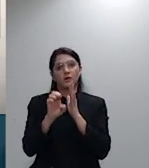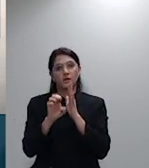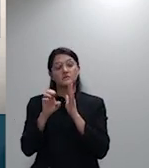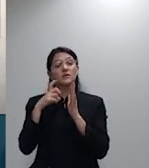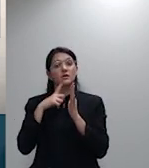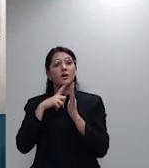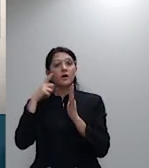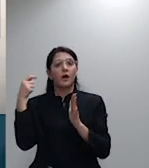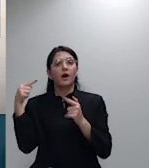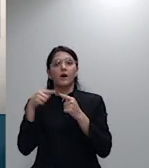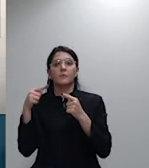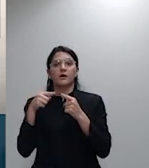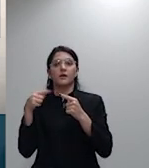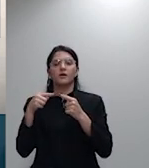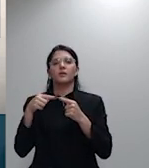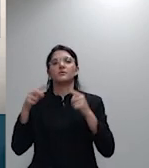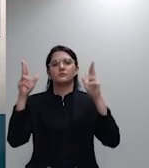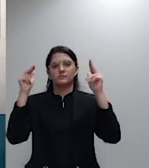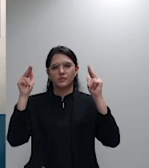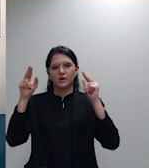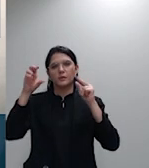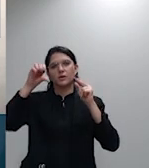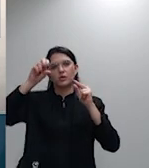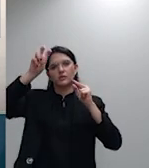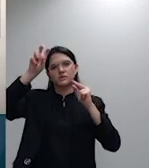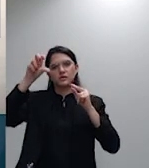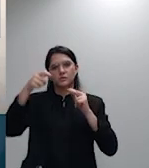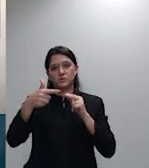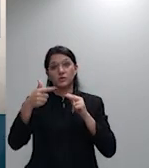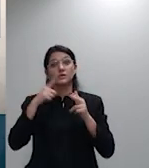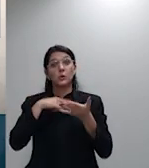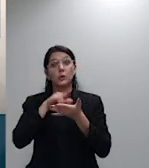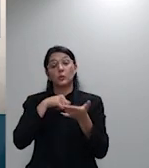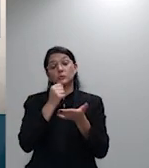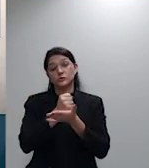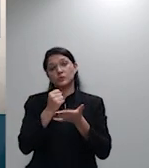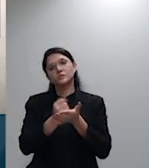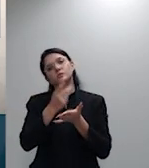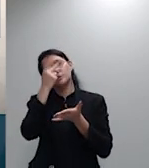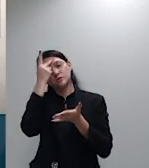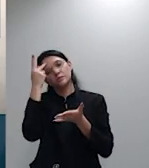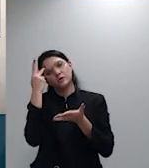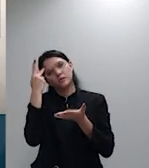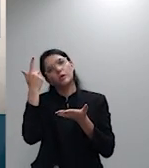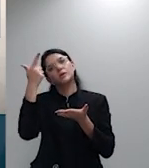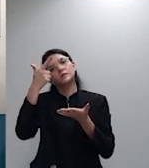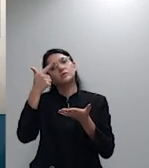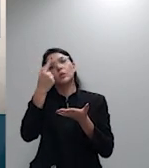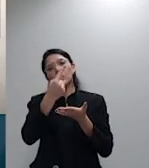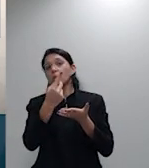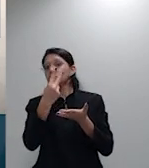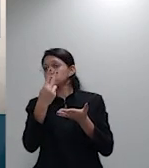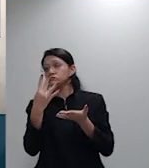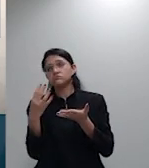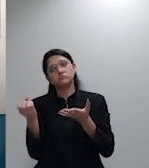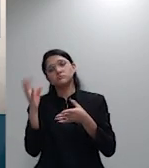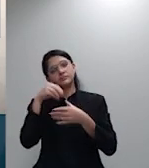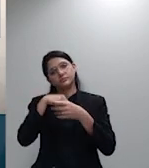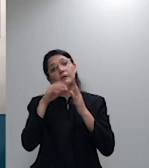contratos coletivos fica atendida a pretensão recursal do IDEC nesse ponto etc.